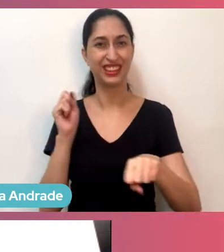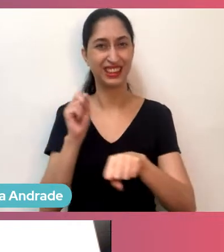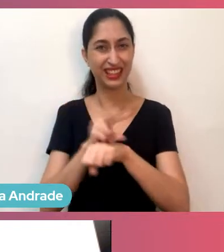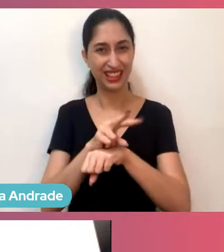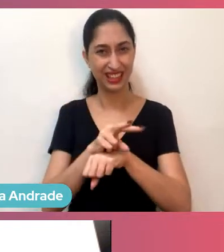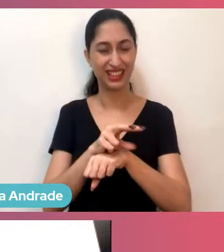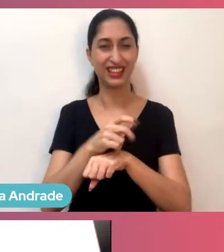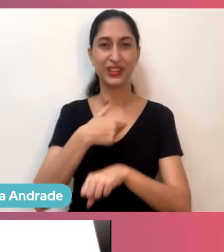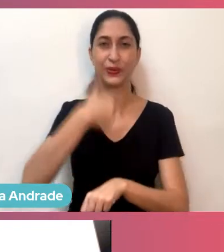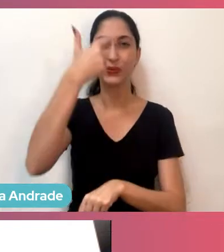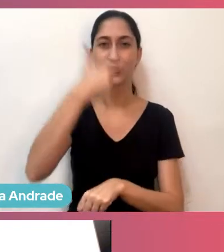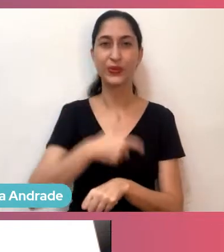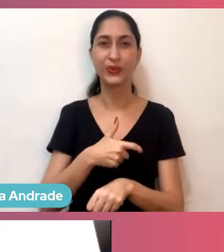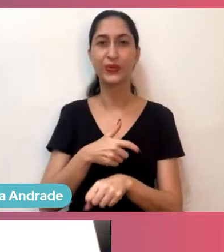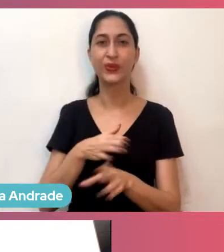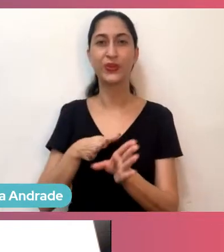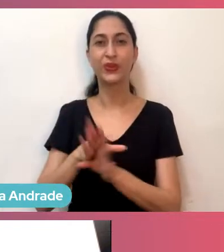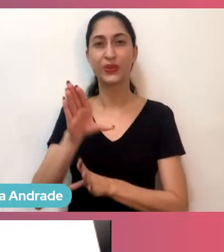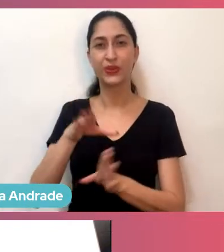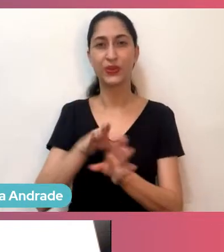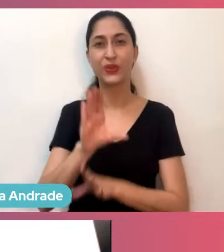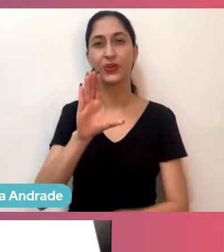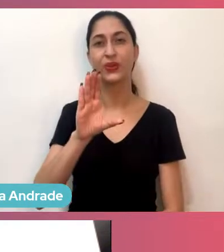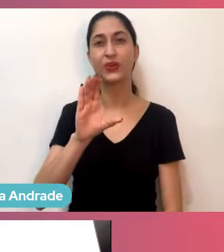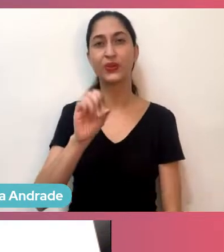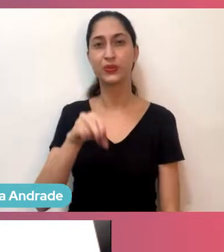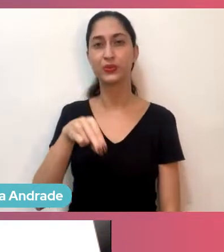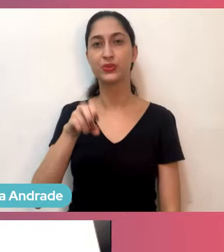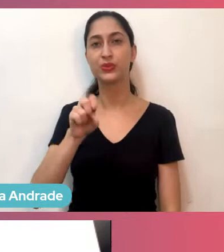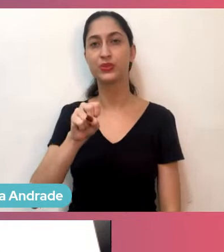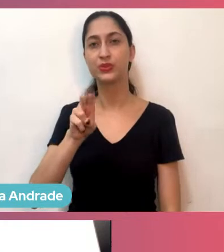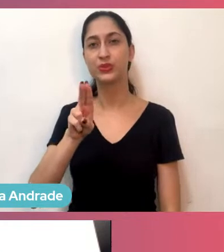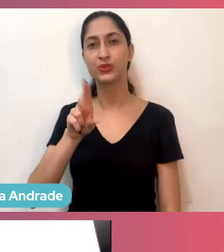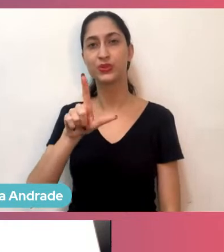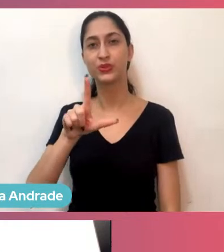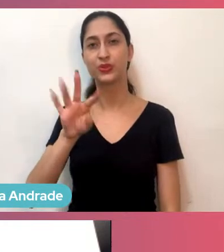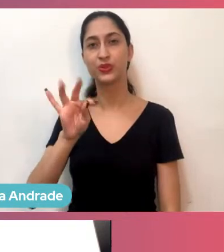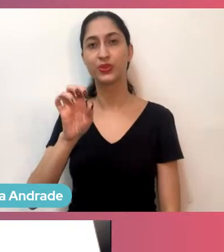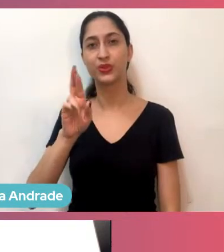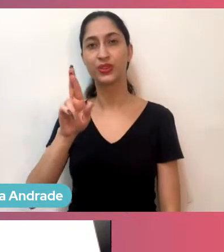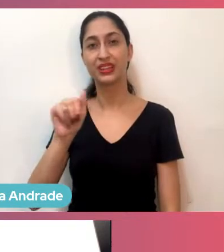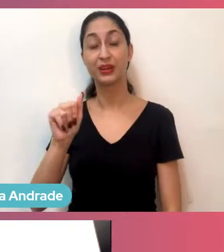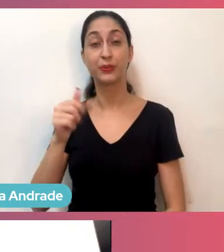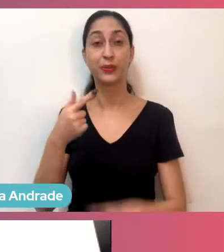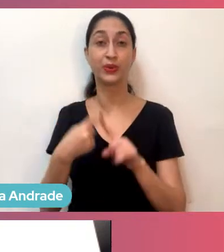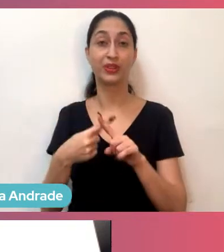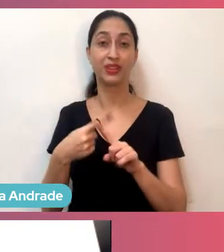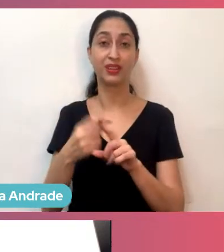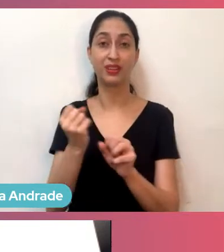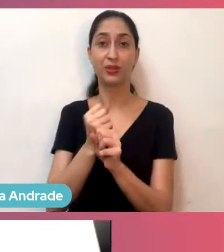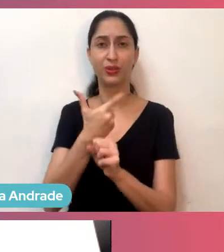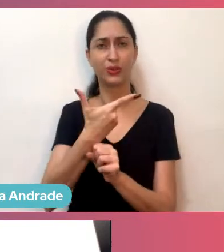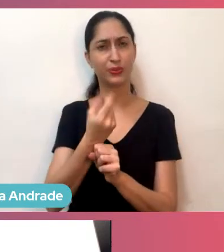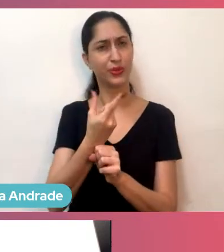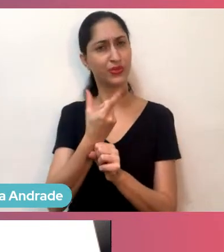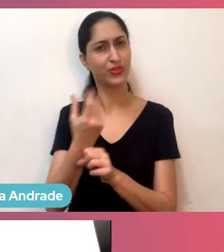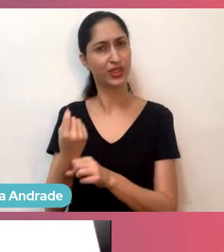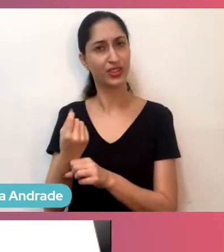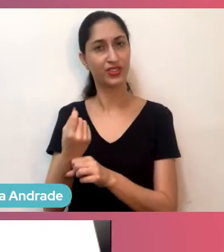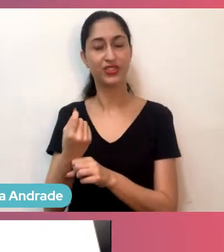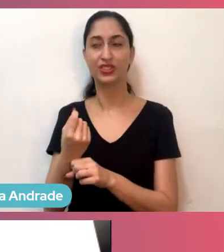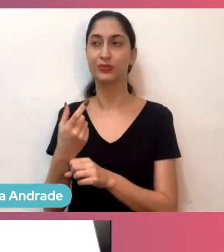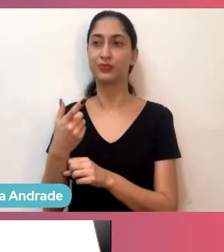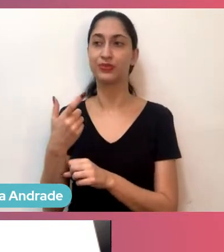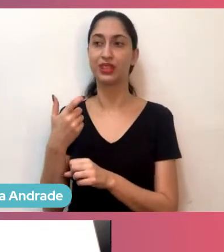tá? Porque assim, eu e Priscila, a gente já estava, virou amiga no começo de 2020, lá em janeiro, por conta da